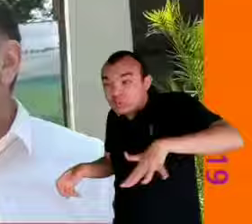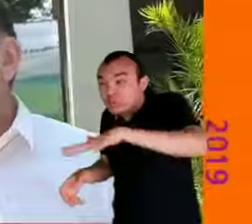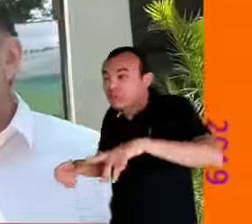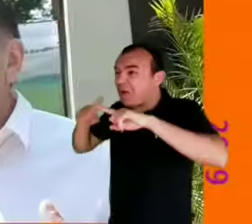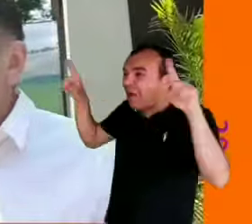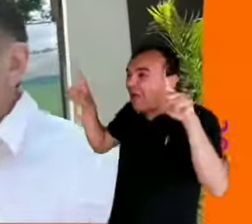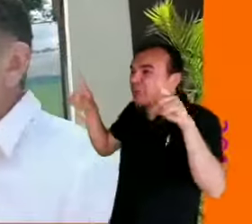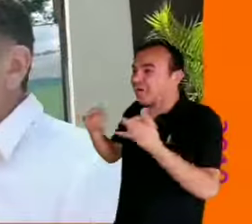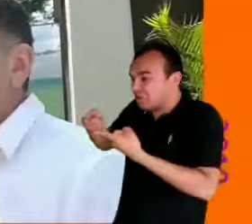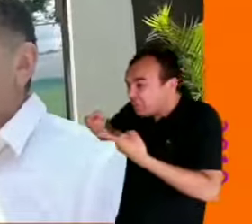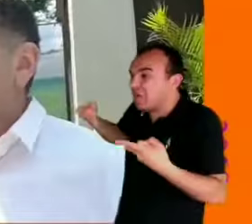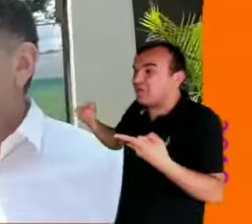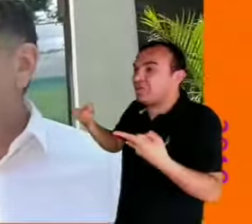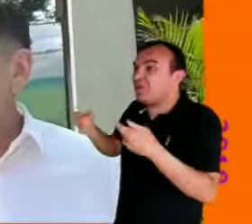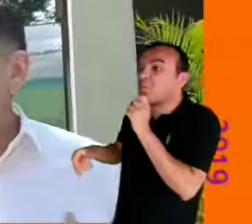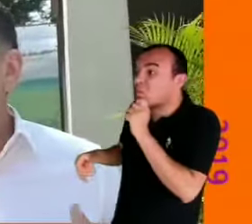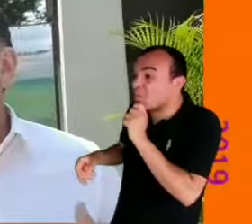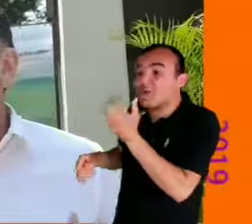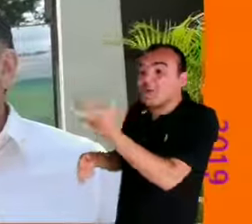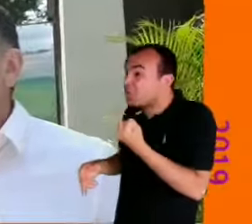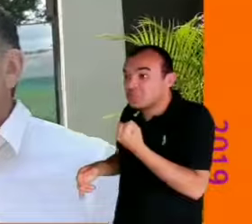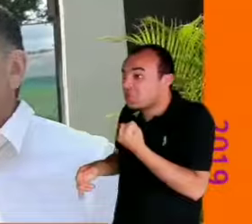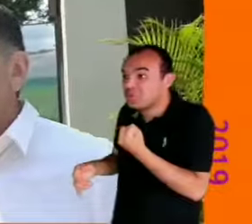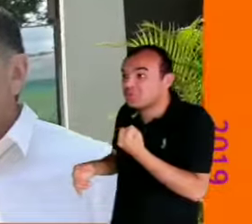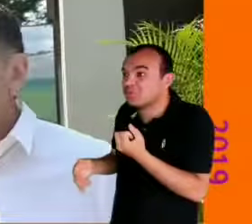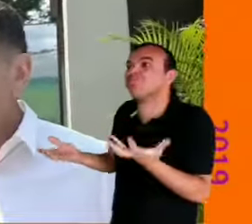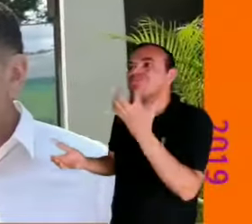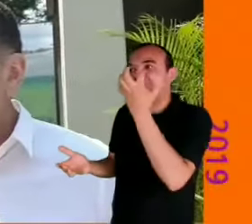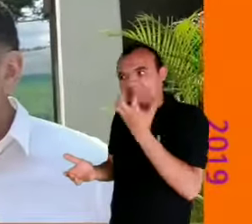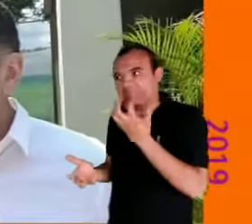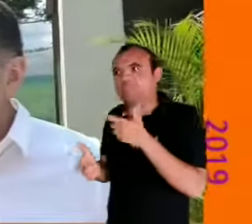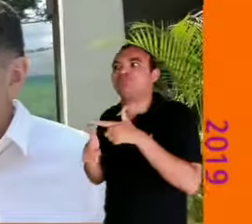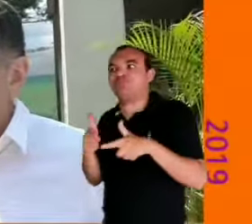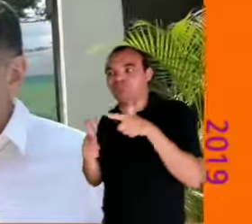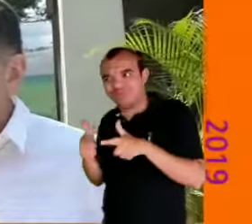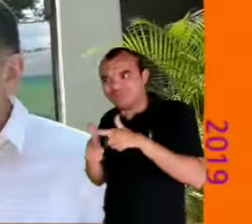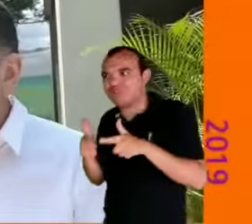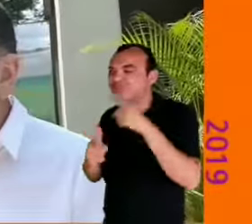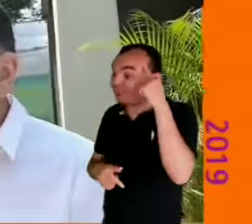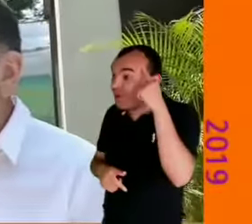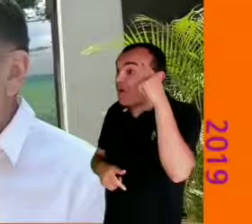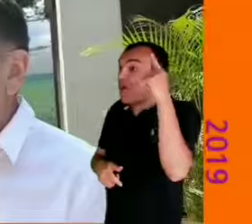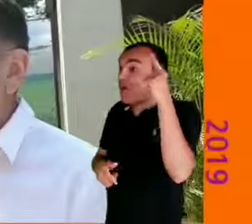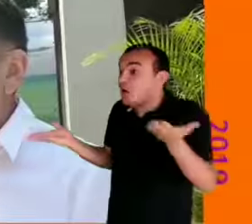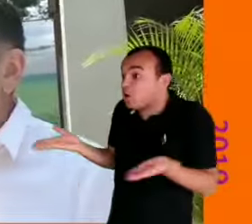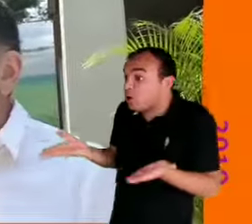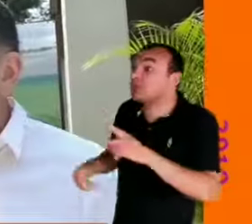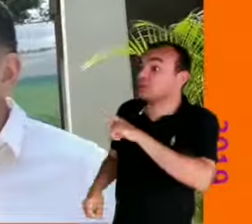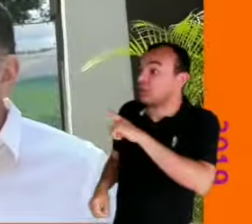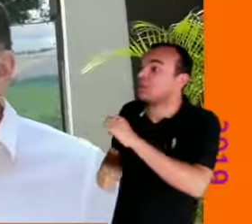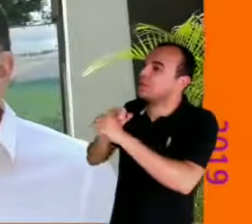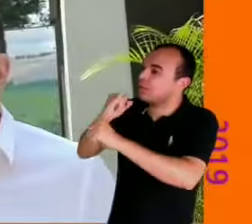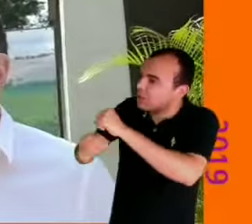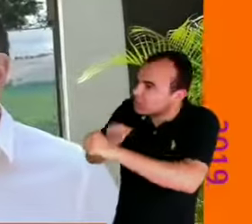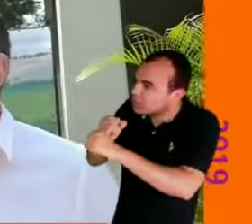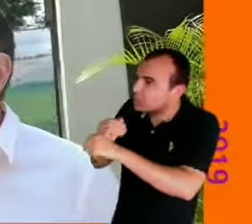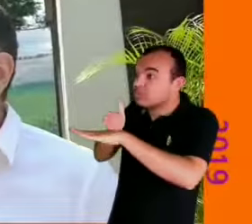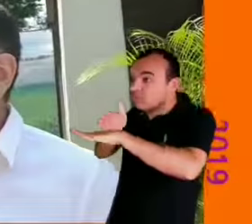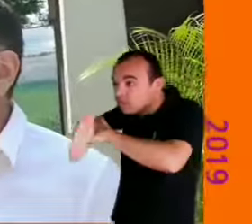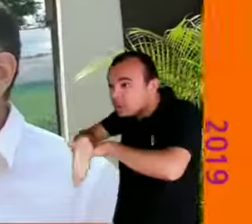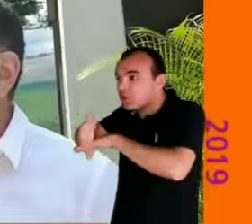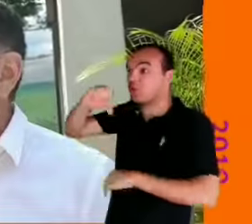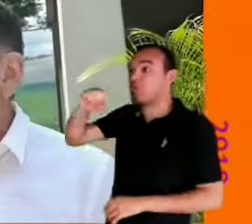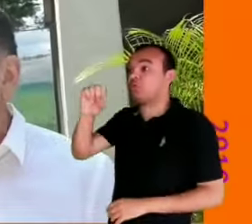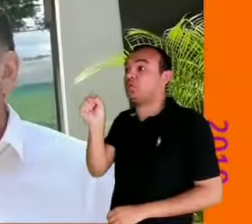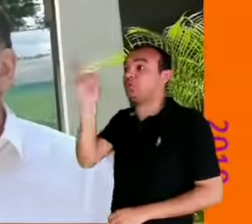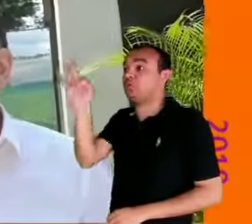ingressos, mas tinha muito problema, o pessoal dizia que não recebia. Então, a ideia é justamente hoje, com acesso, a maioria das pessoas hoje, 98% da